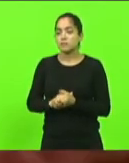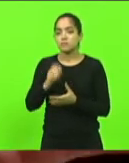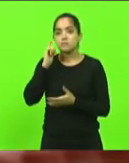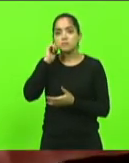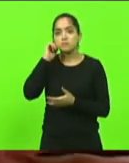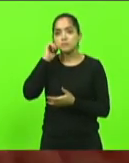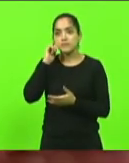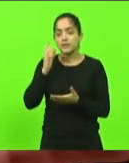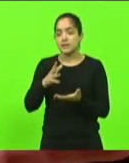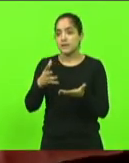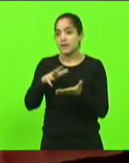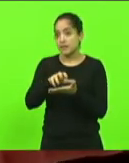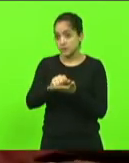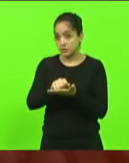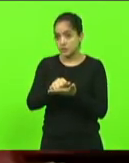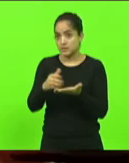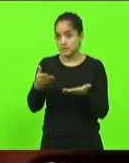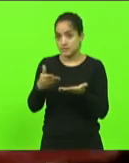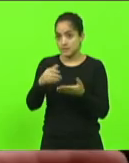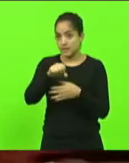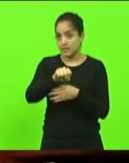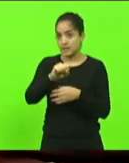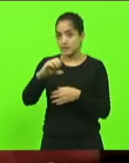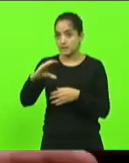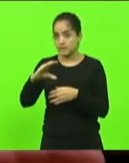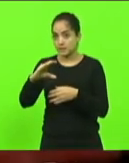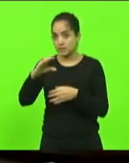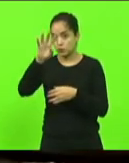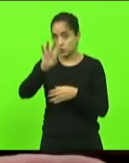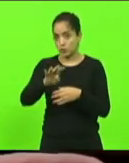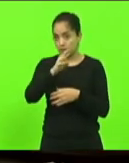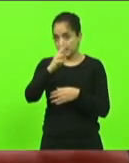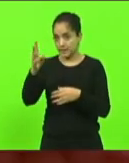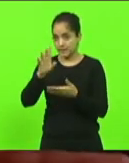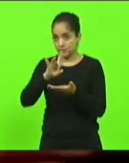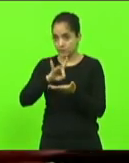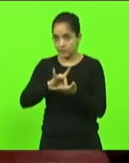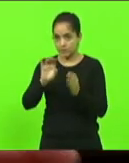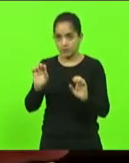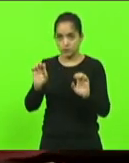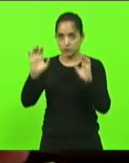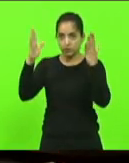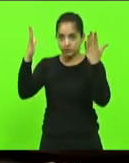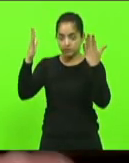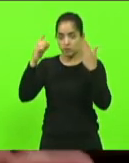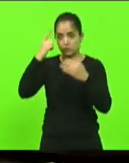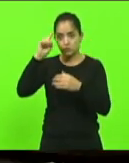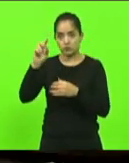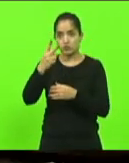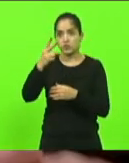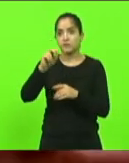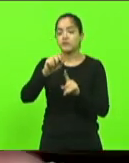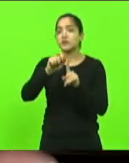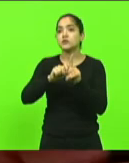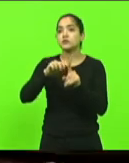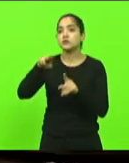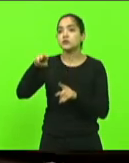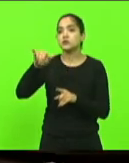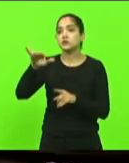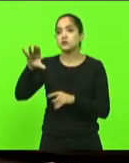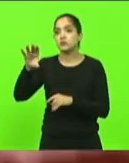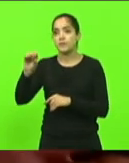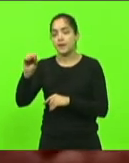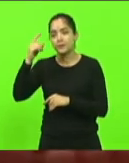registrar em Santa Catarina o calendário oficial de eventos dia 20 de maio como sendo o dia da